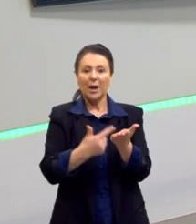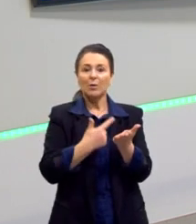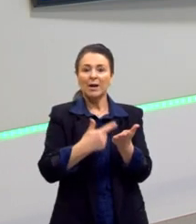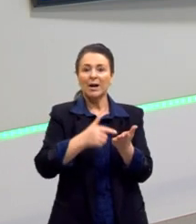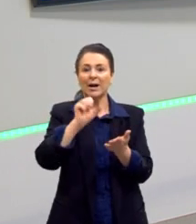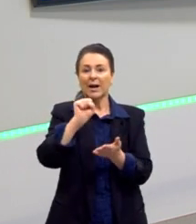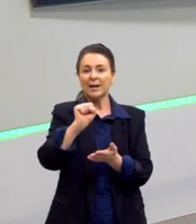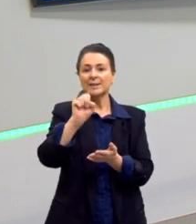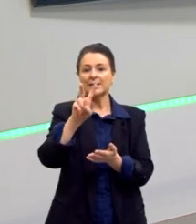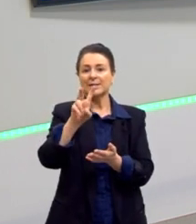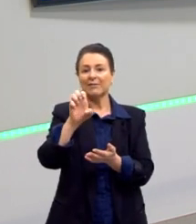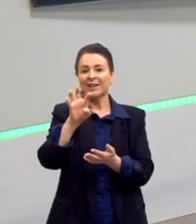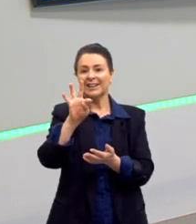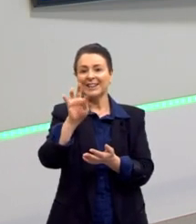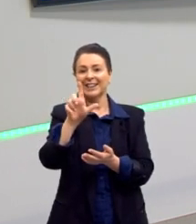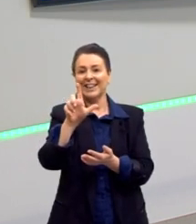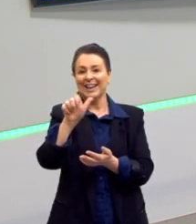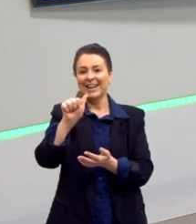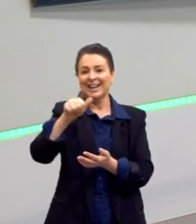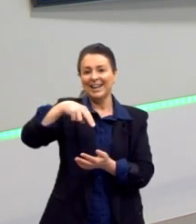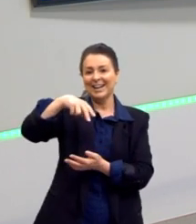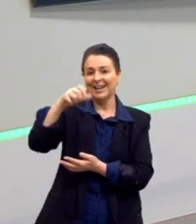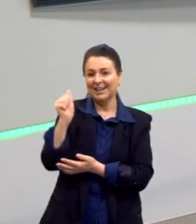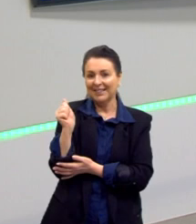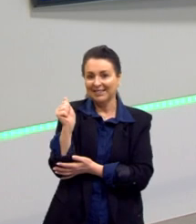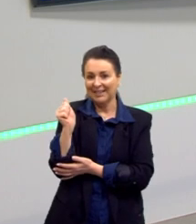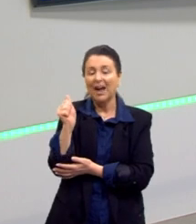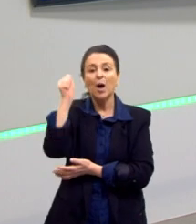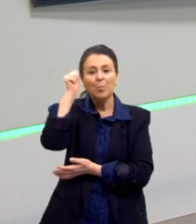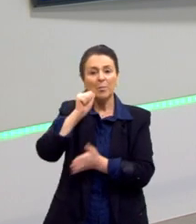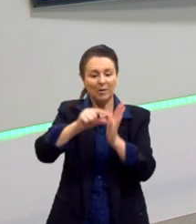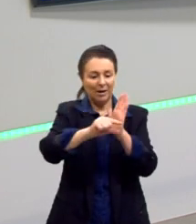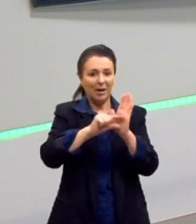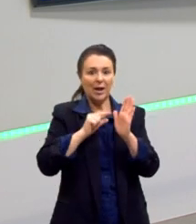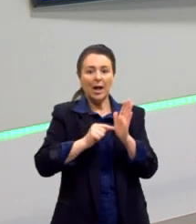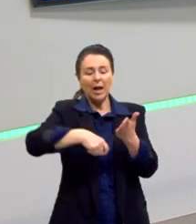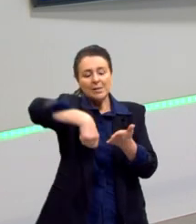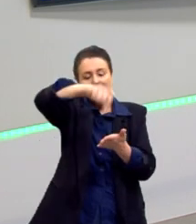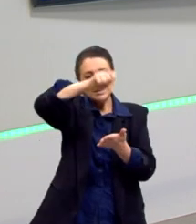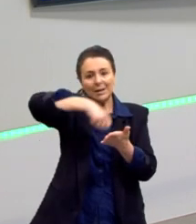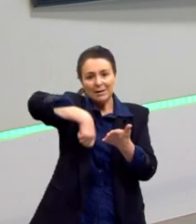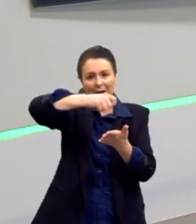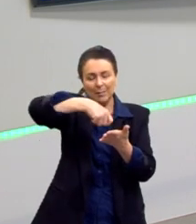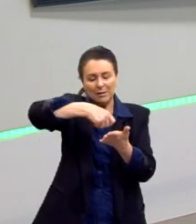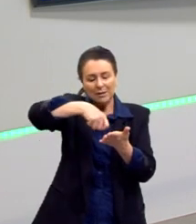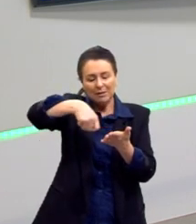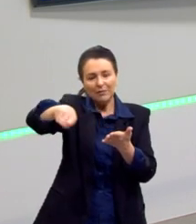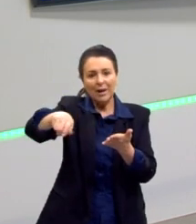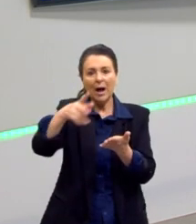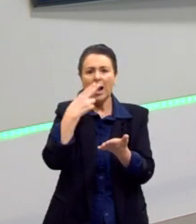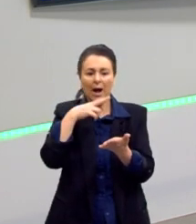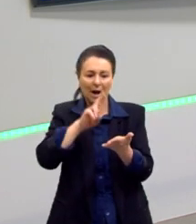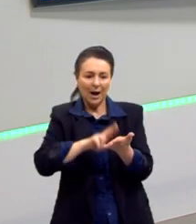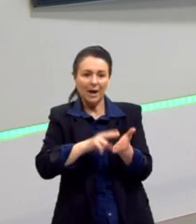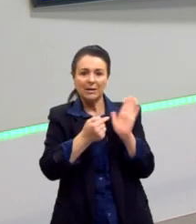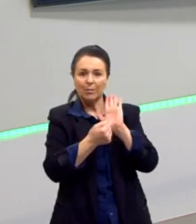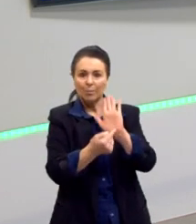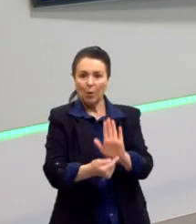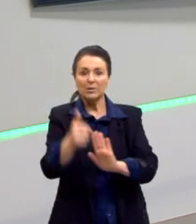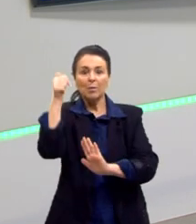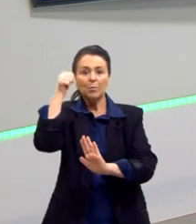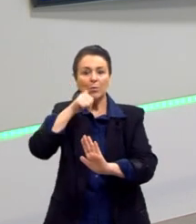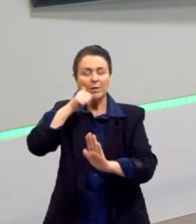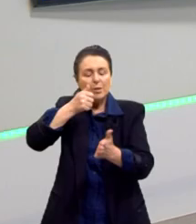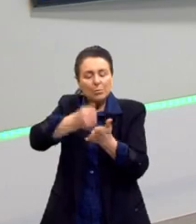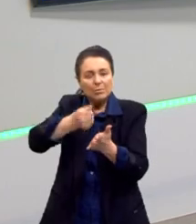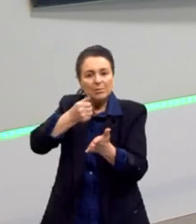Alexievich, e ela traz relatos, cartas de mulheres que lutaram pela União Soviética na Segunda Guerra Mundial.